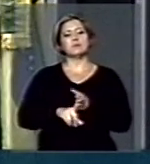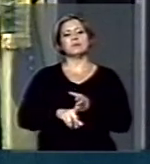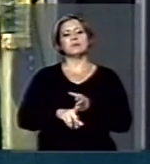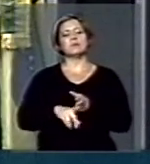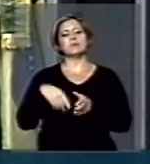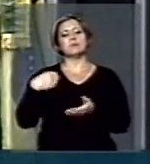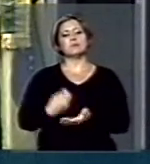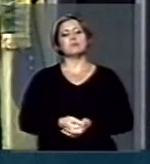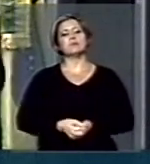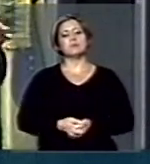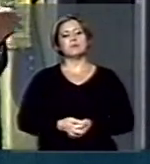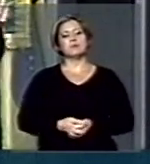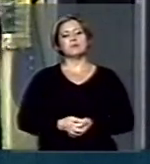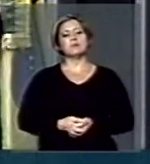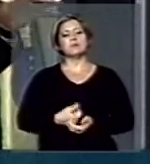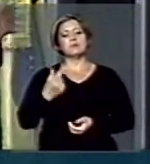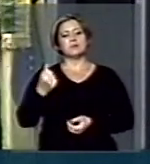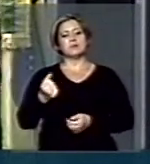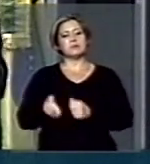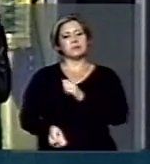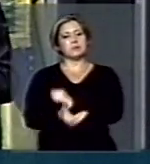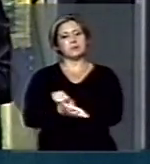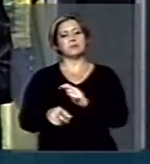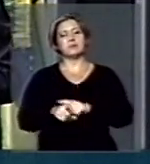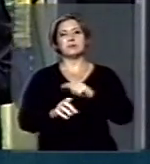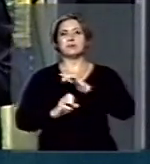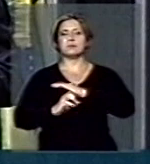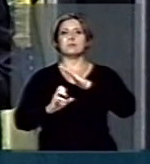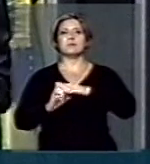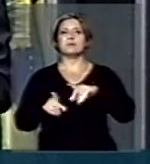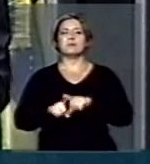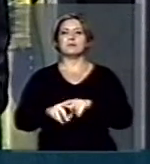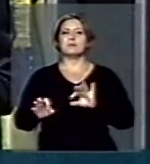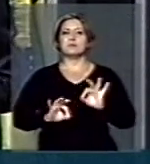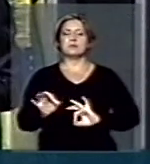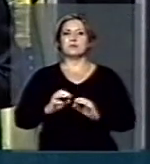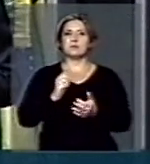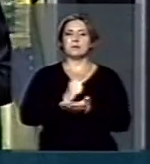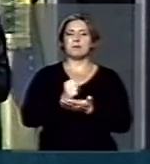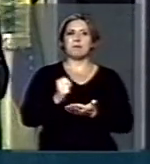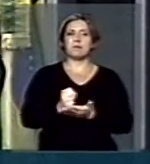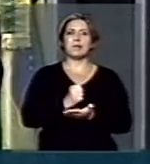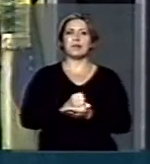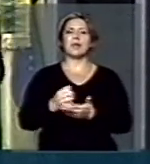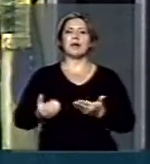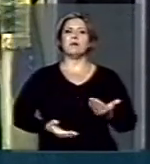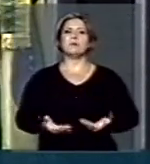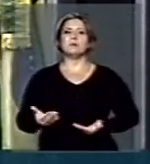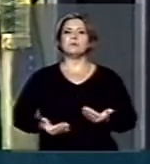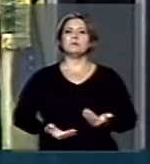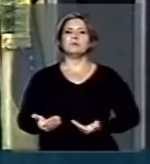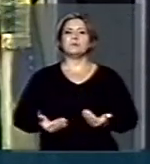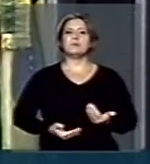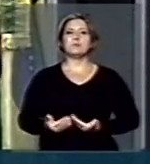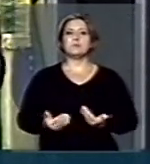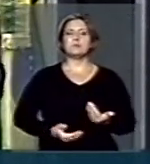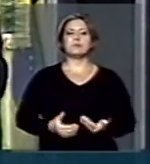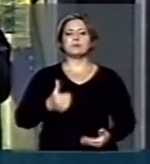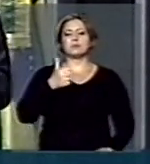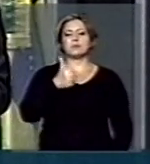pago subornos para empresas que contrataram os seus serviços, da ordem de